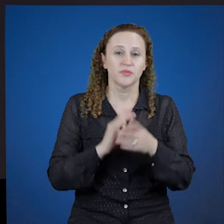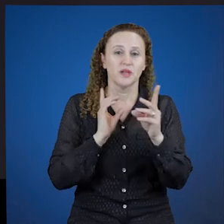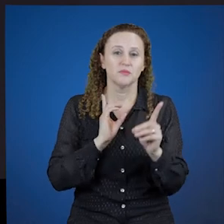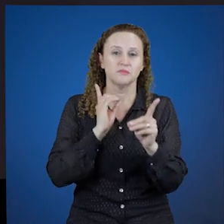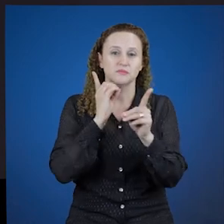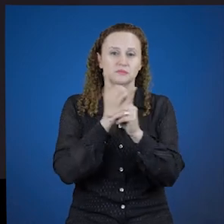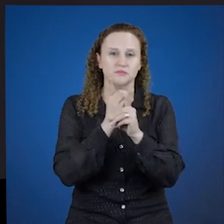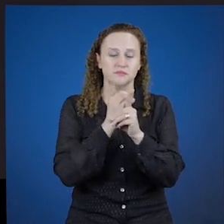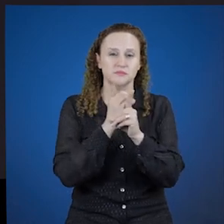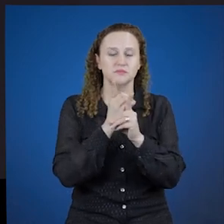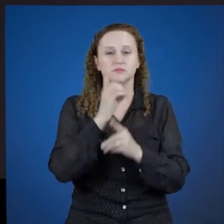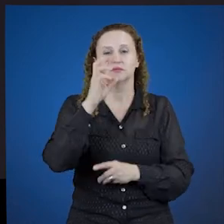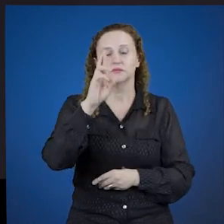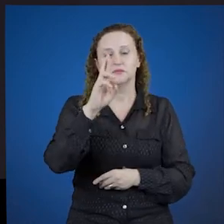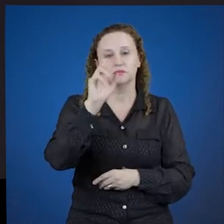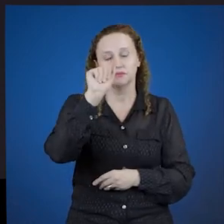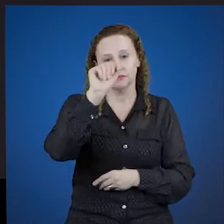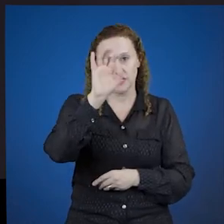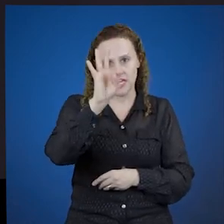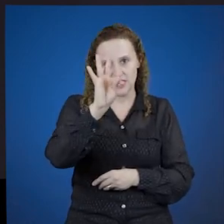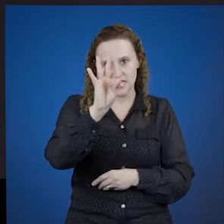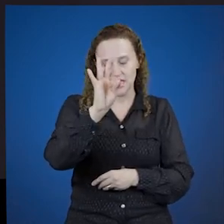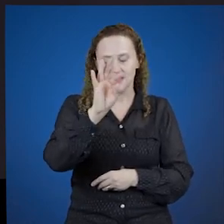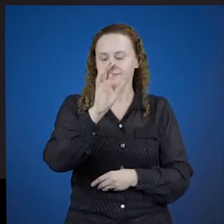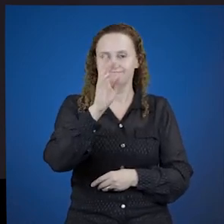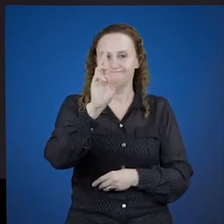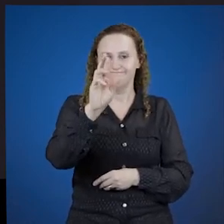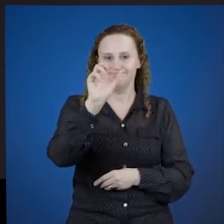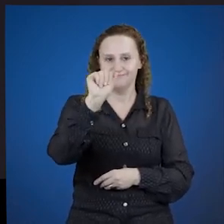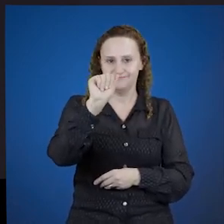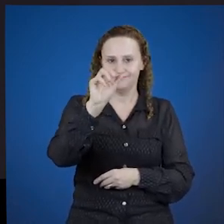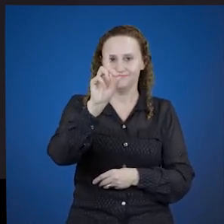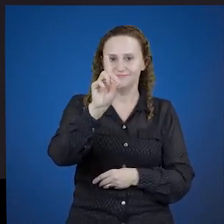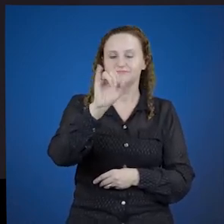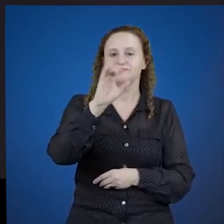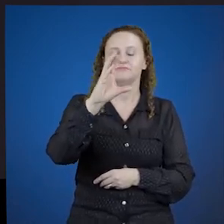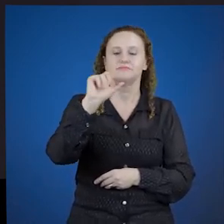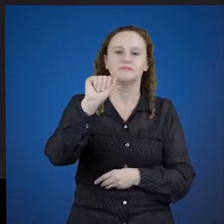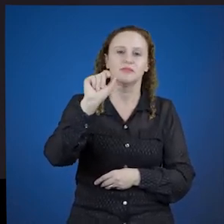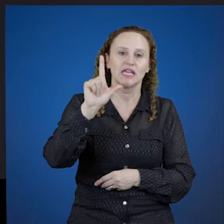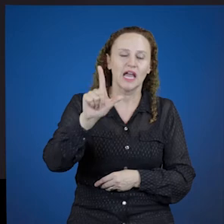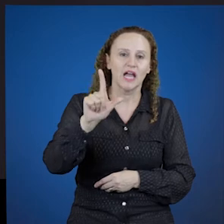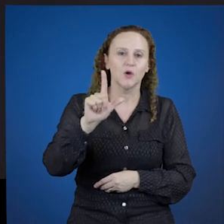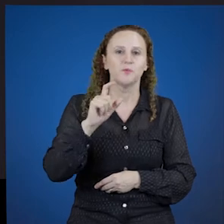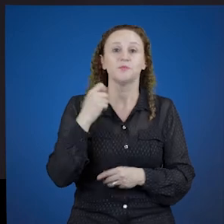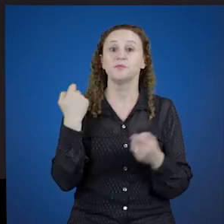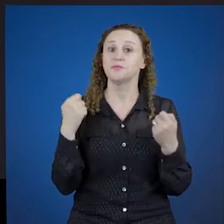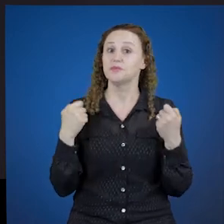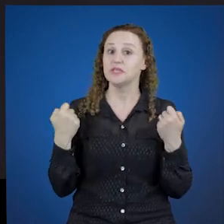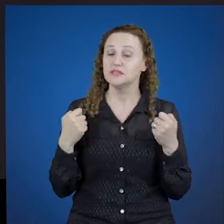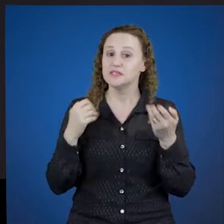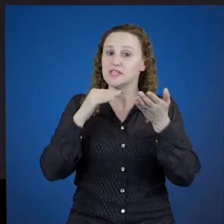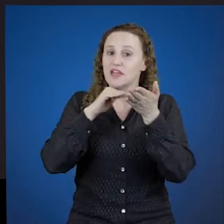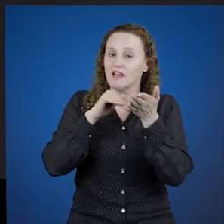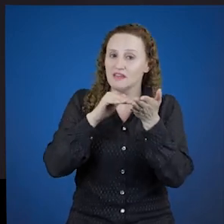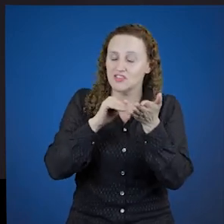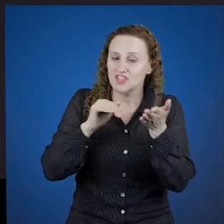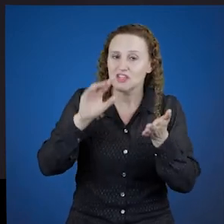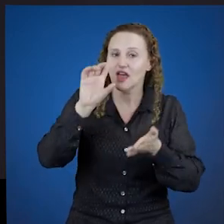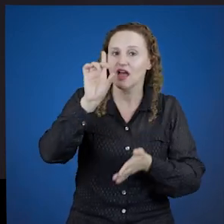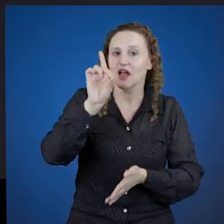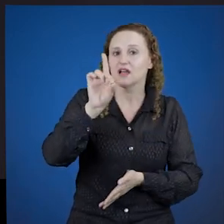Para encontrar o radical do verbo, basta retirar